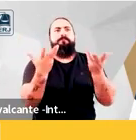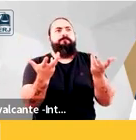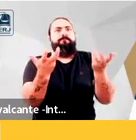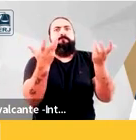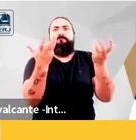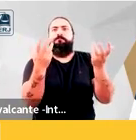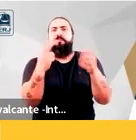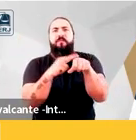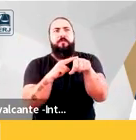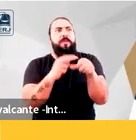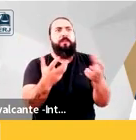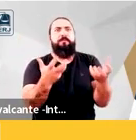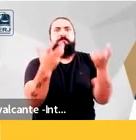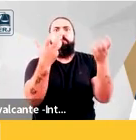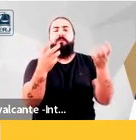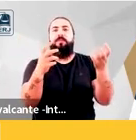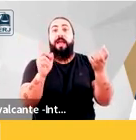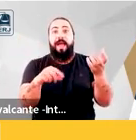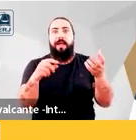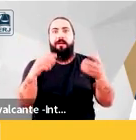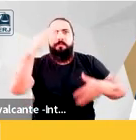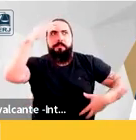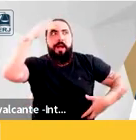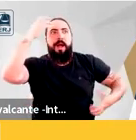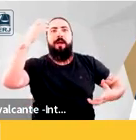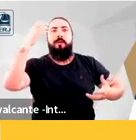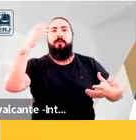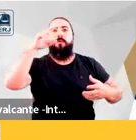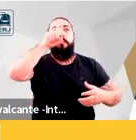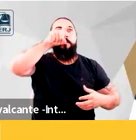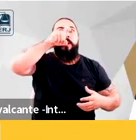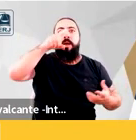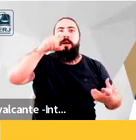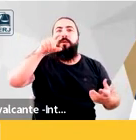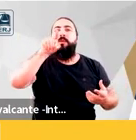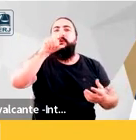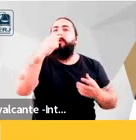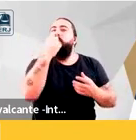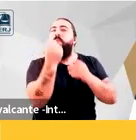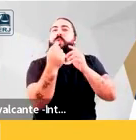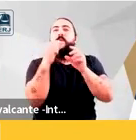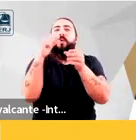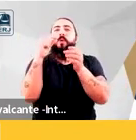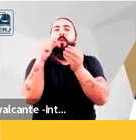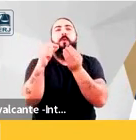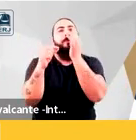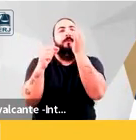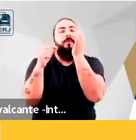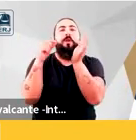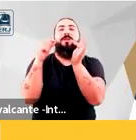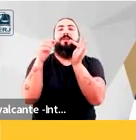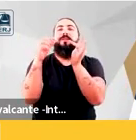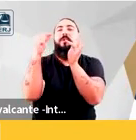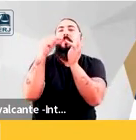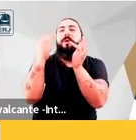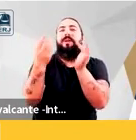é a terra dos macacos papagaios e beija-flores encantadores atravessada pelo maravilhoso e lendário rio Amazonas